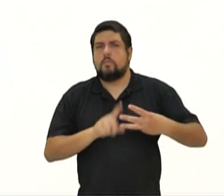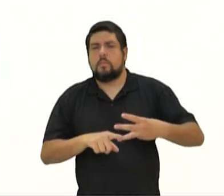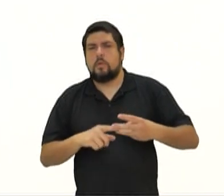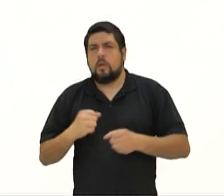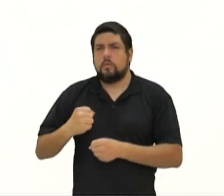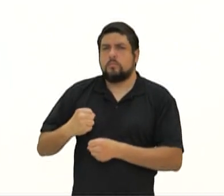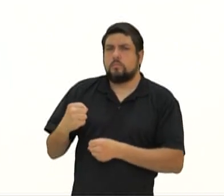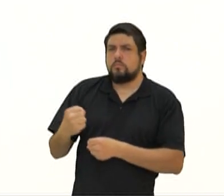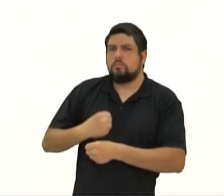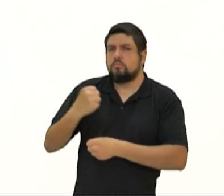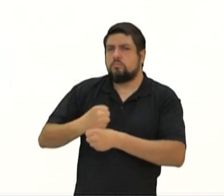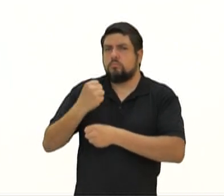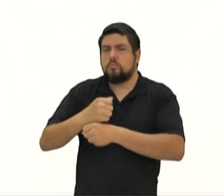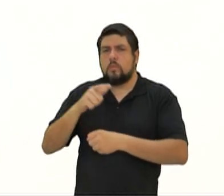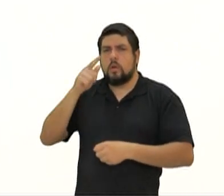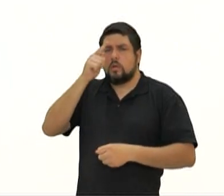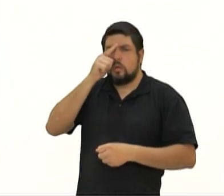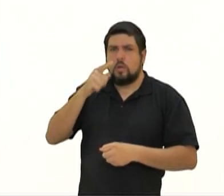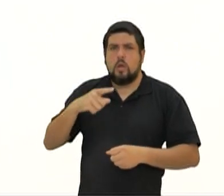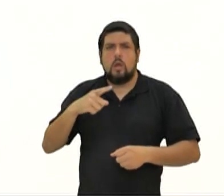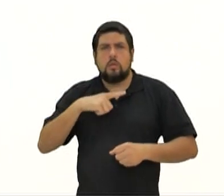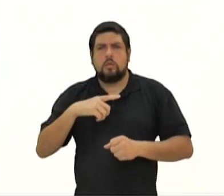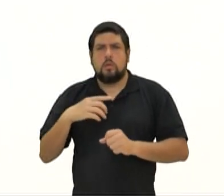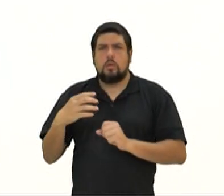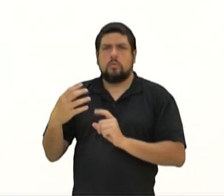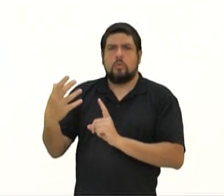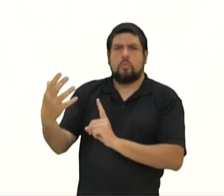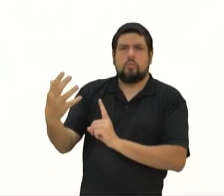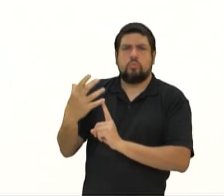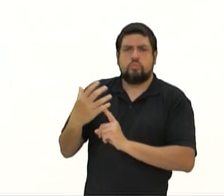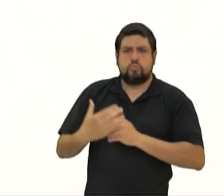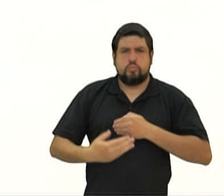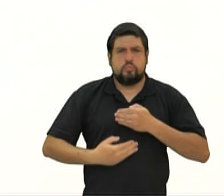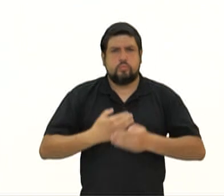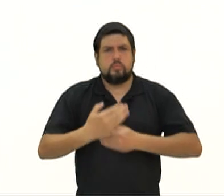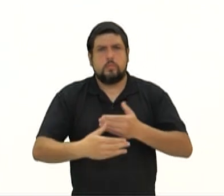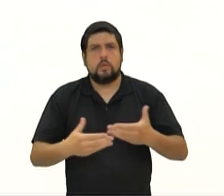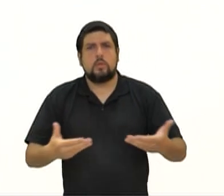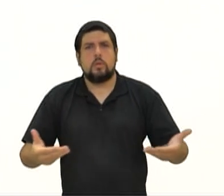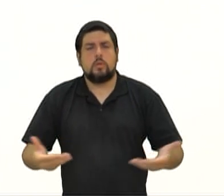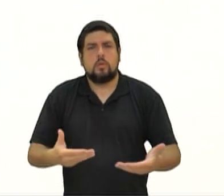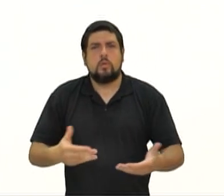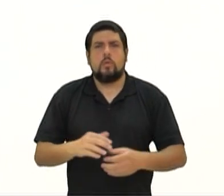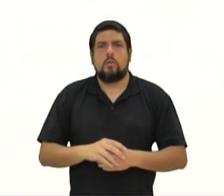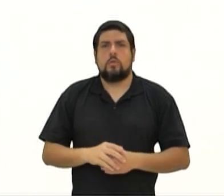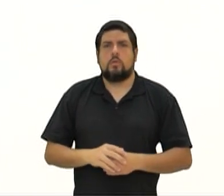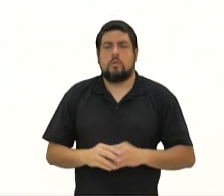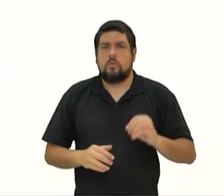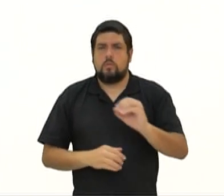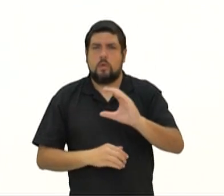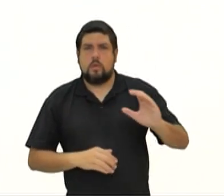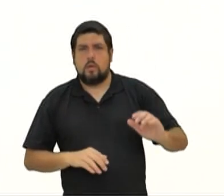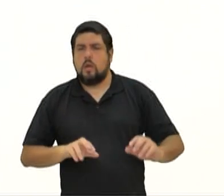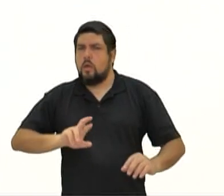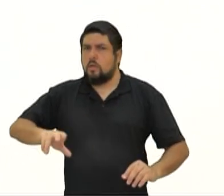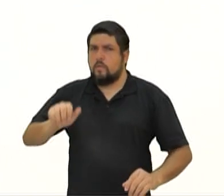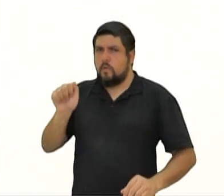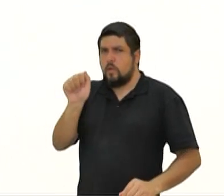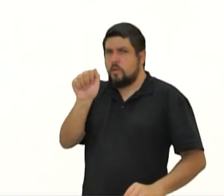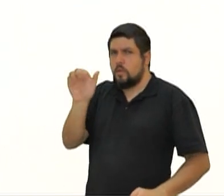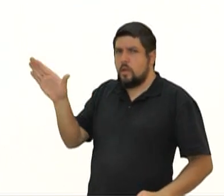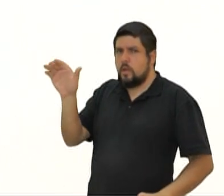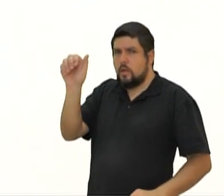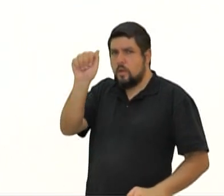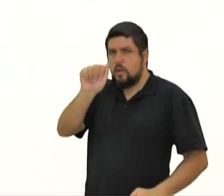o que nós temos muita influência na cultura grega no mundo atual, no ocidental, se você for para a Ásia, você vai ver um